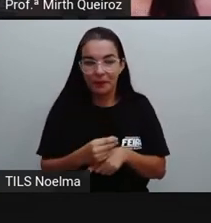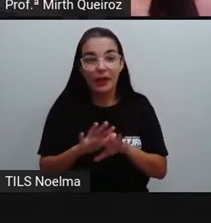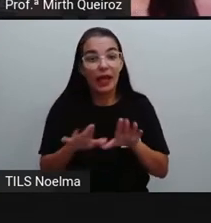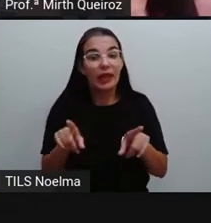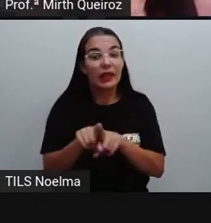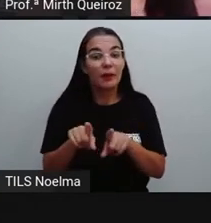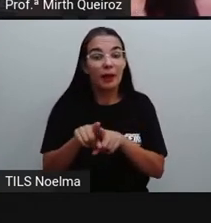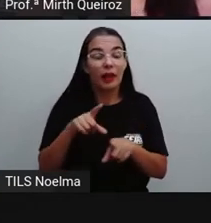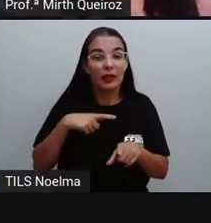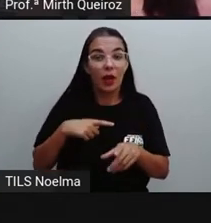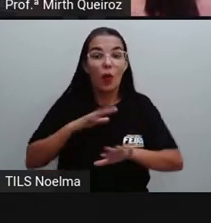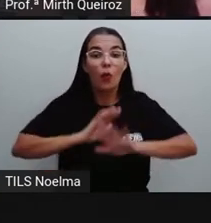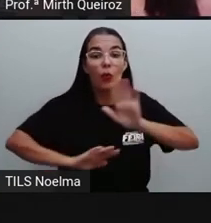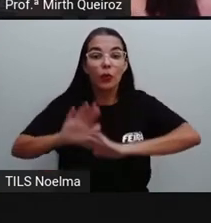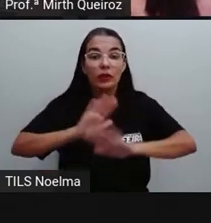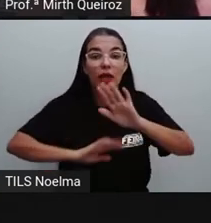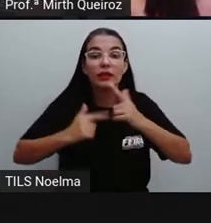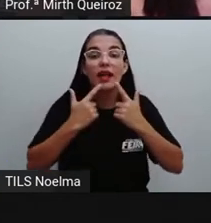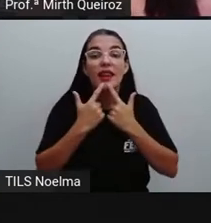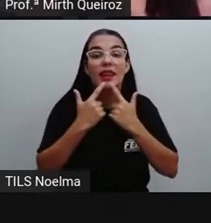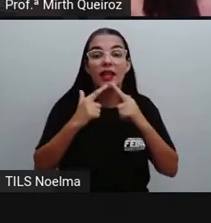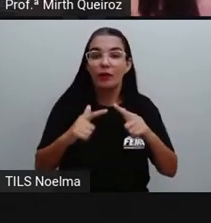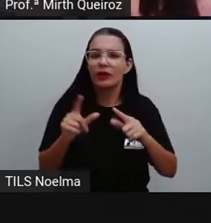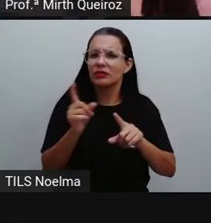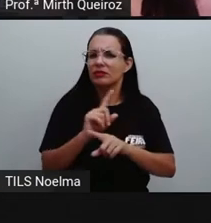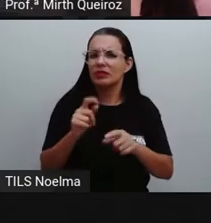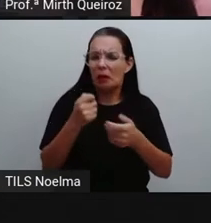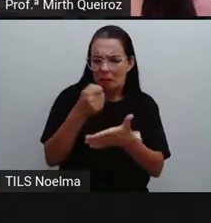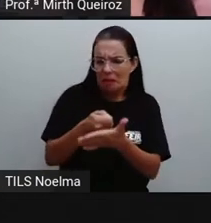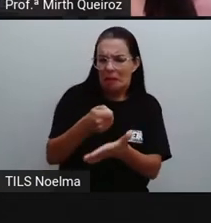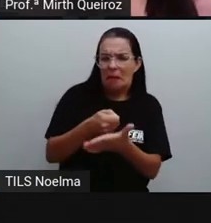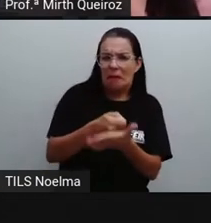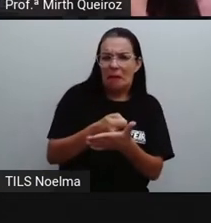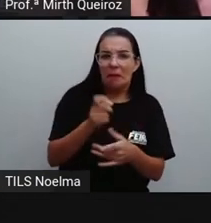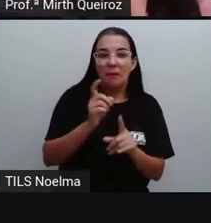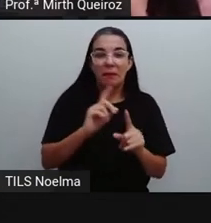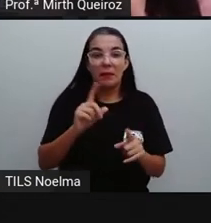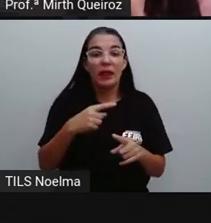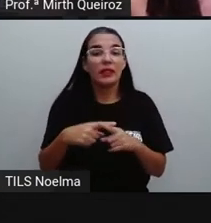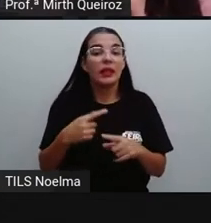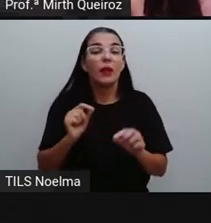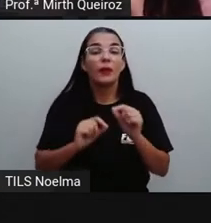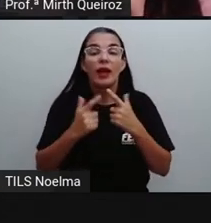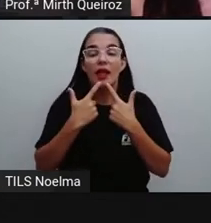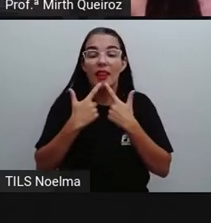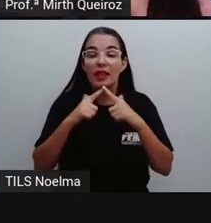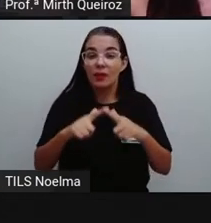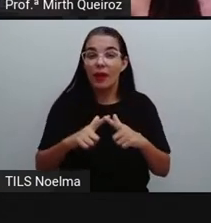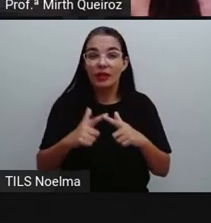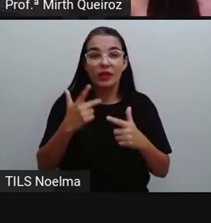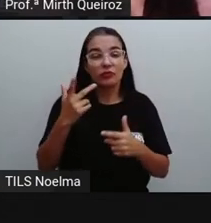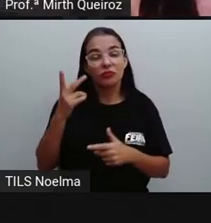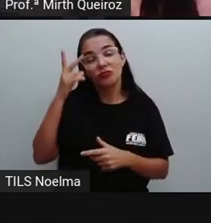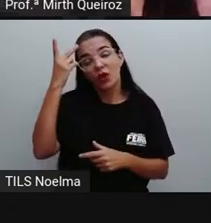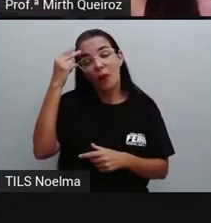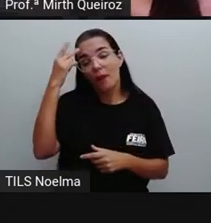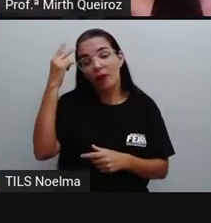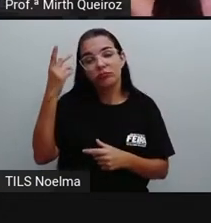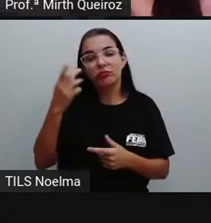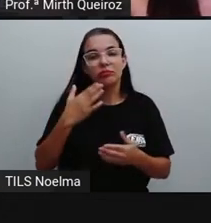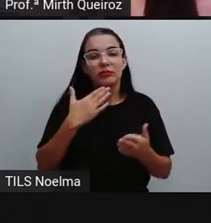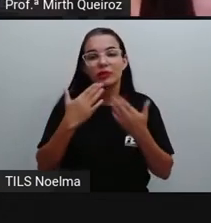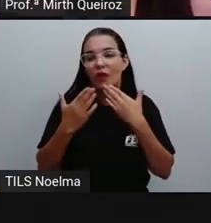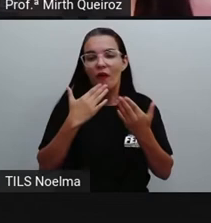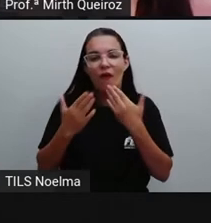disso, o cuidado com a linguagem não é tão rígido. Isso porque se utiliza uma linguagem coloquial, né? Aquela linguagem